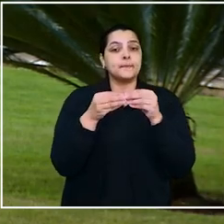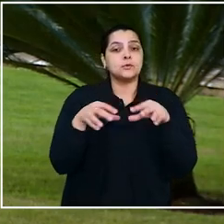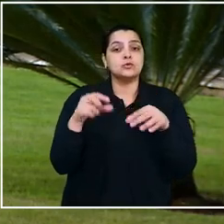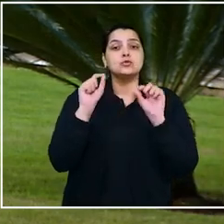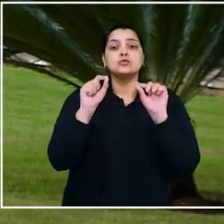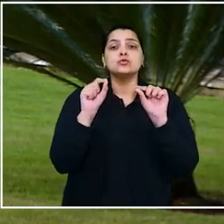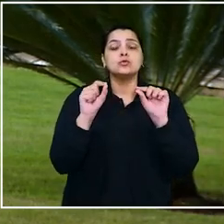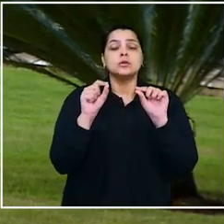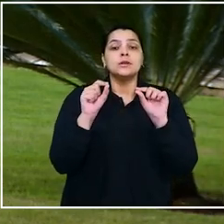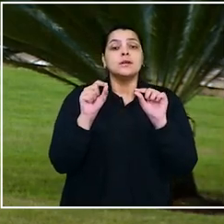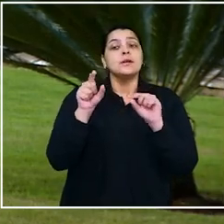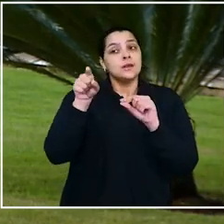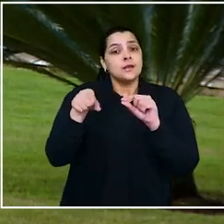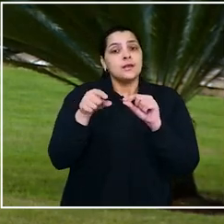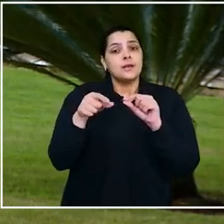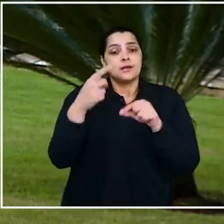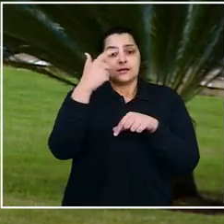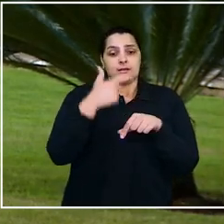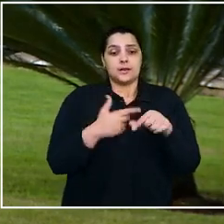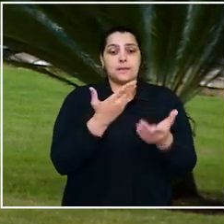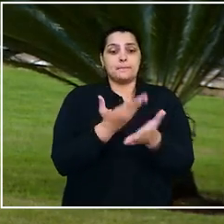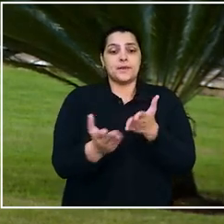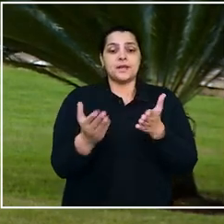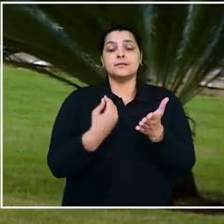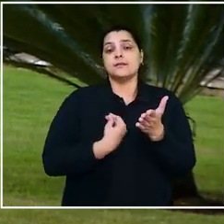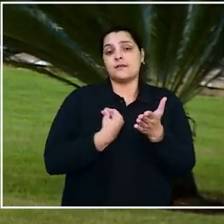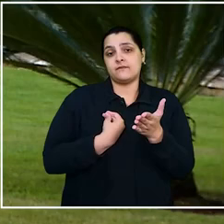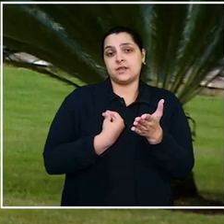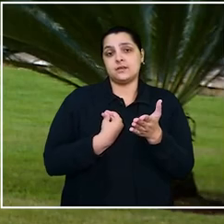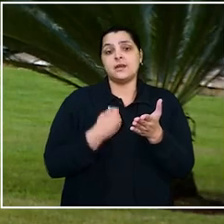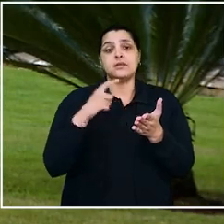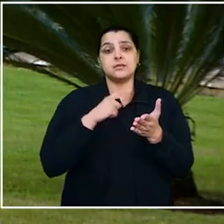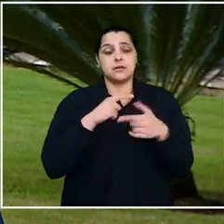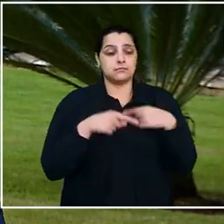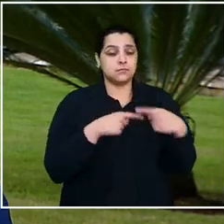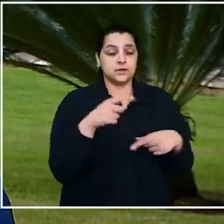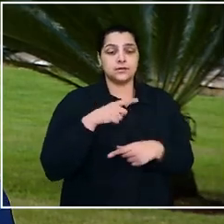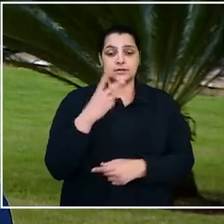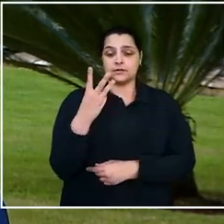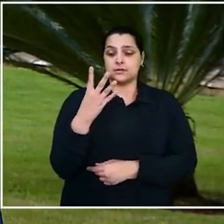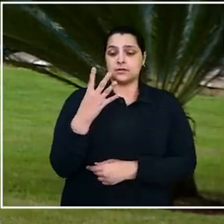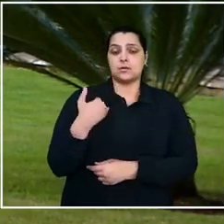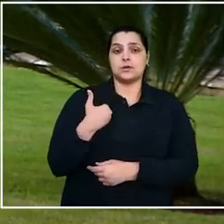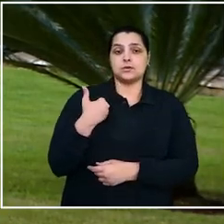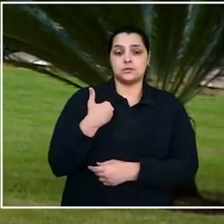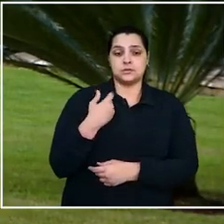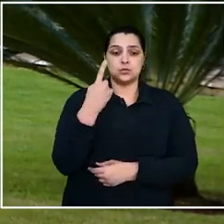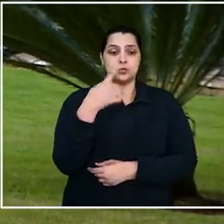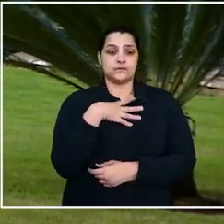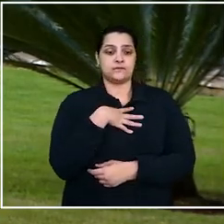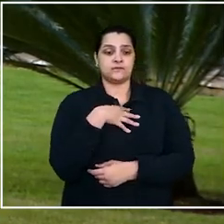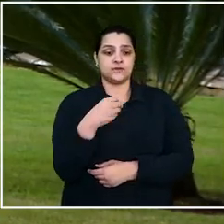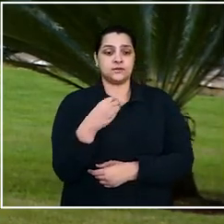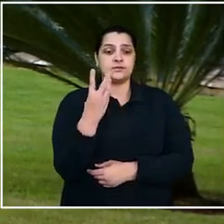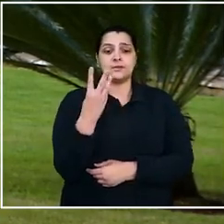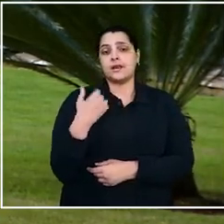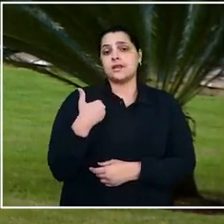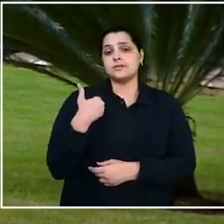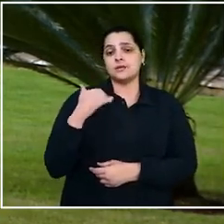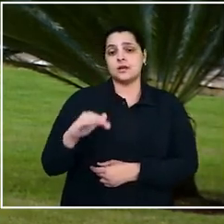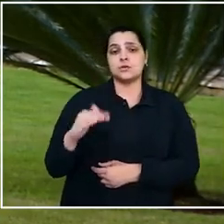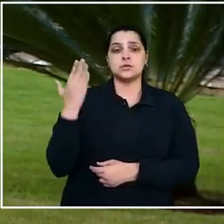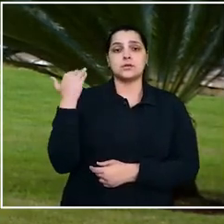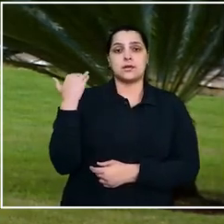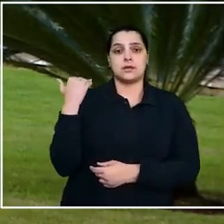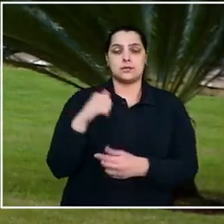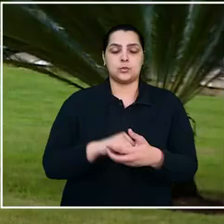reparação dos danos diretamente causados a ele pela perda da própria vida. O homem tinha 34 anos e deixou um filho com apenas 3